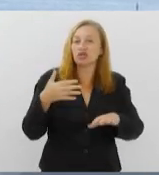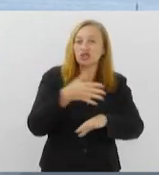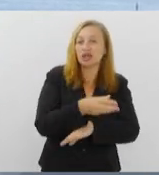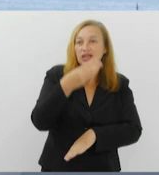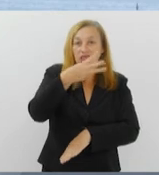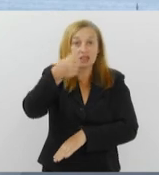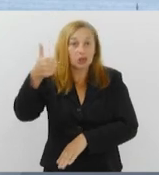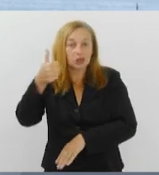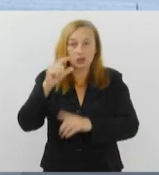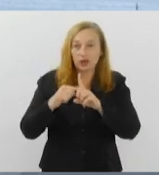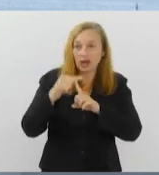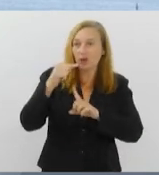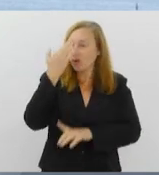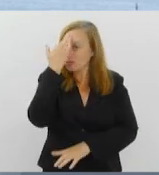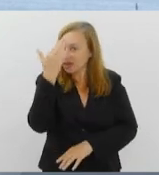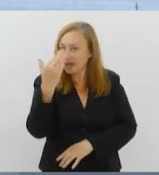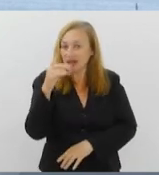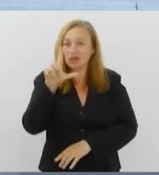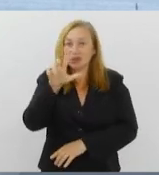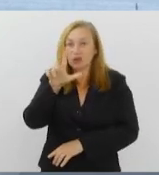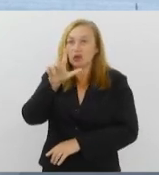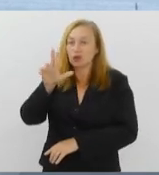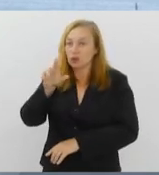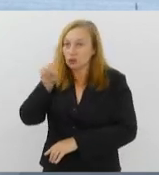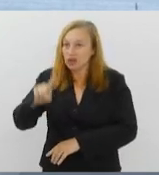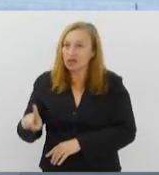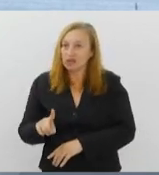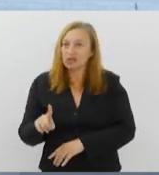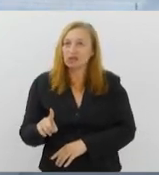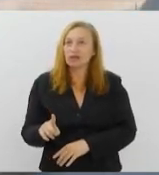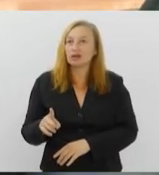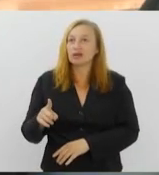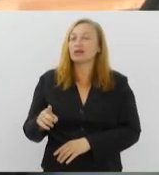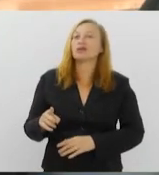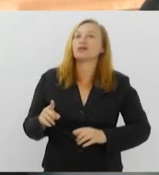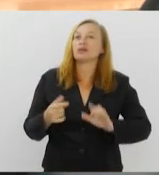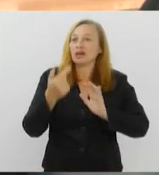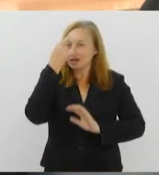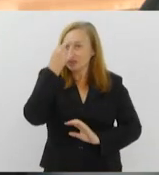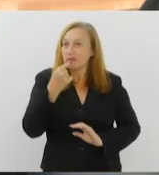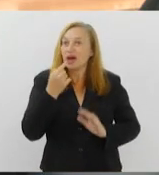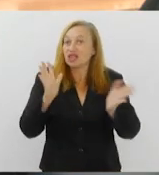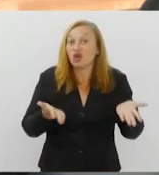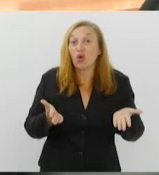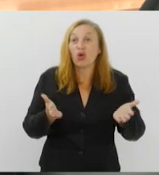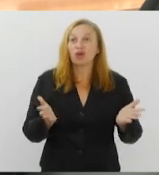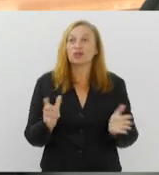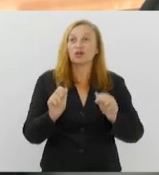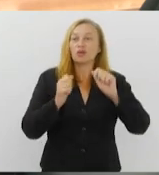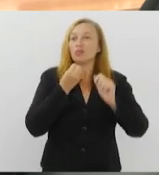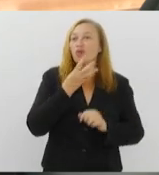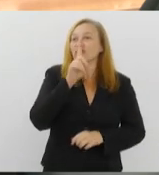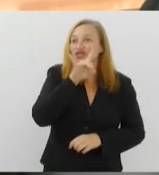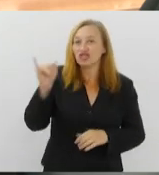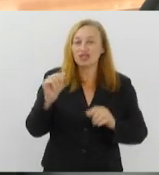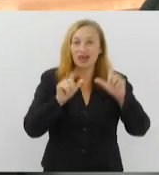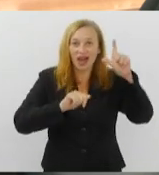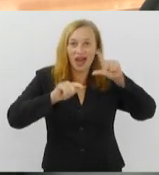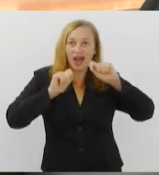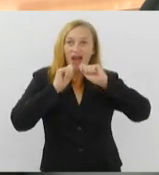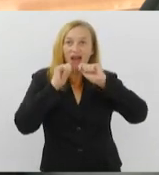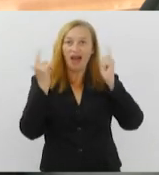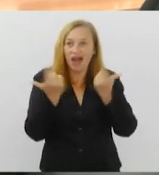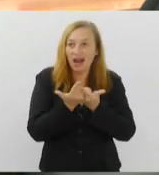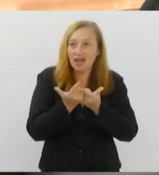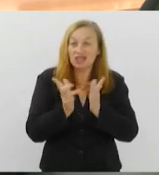graus. Obrigado, Luiz Augusto, pelas imagens de hoje. O Bom Dia Alerje termina aqui. Lembrando que hoje a sessão